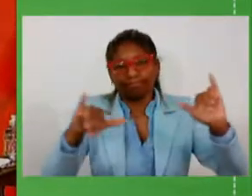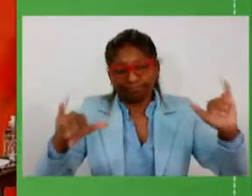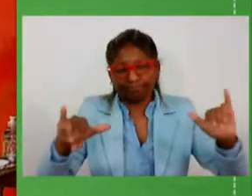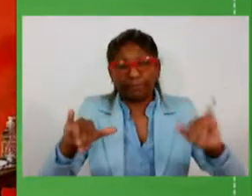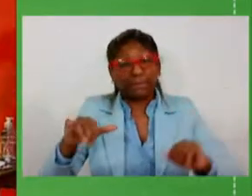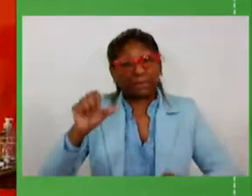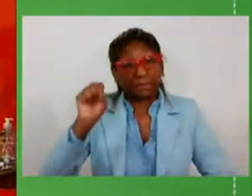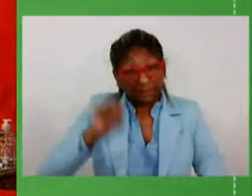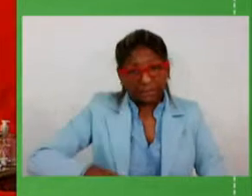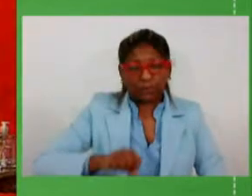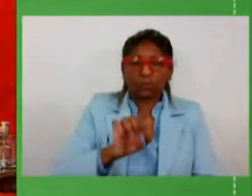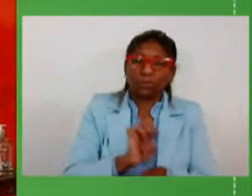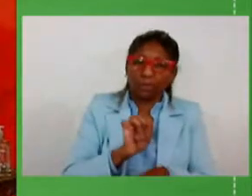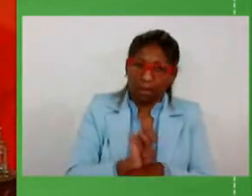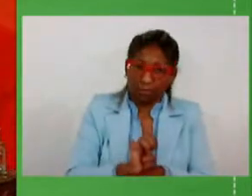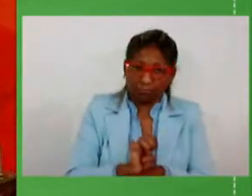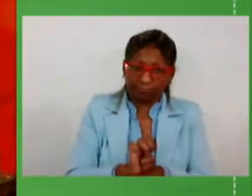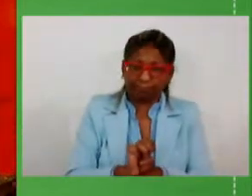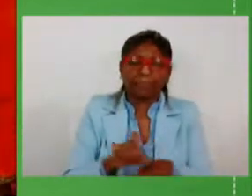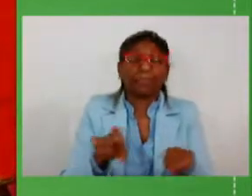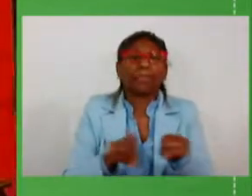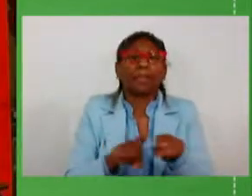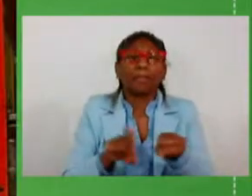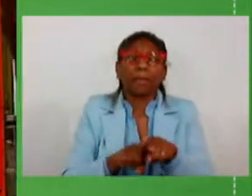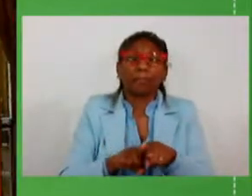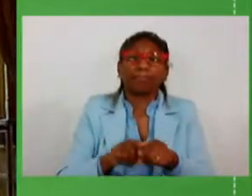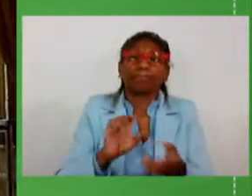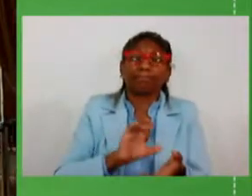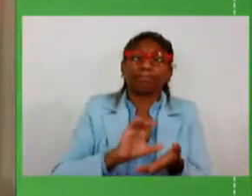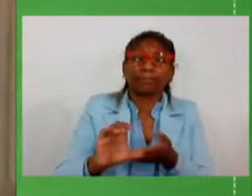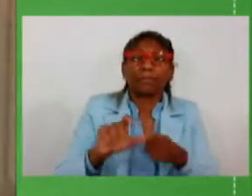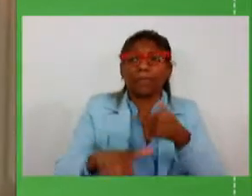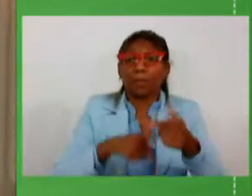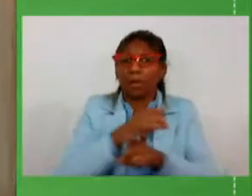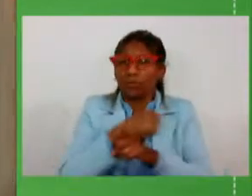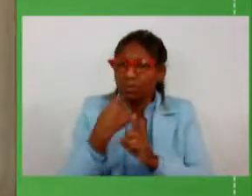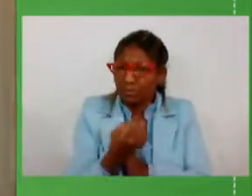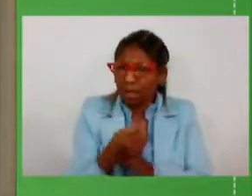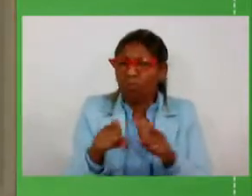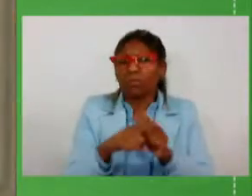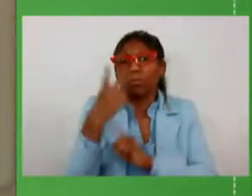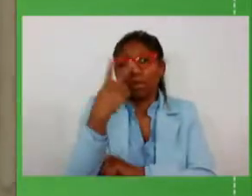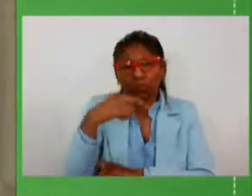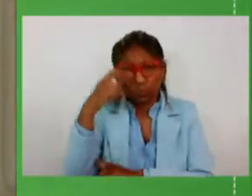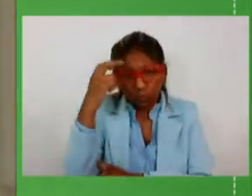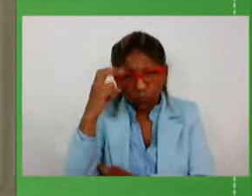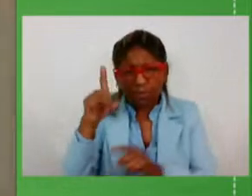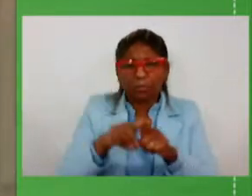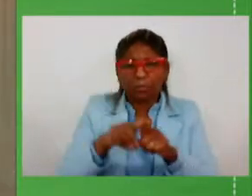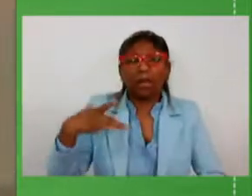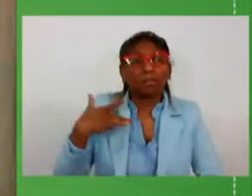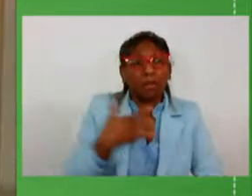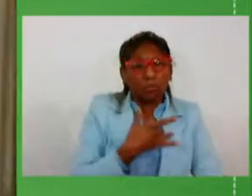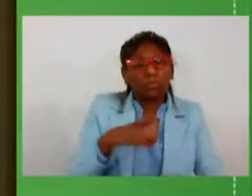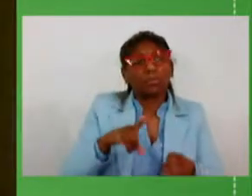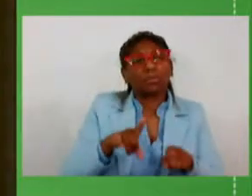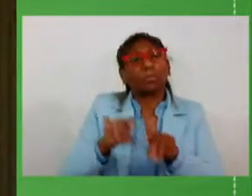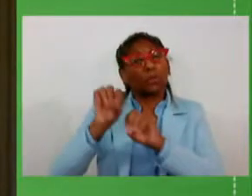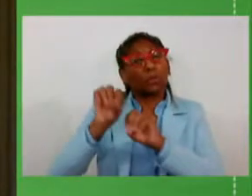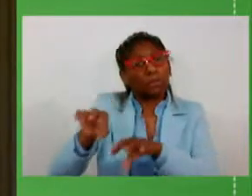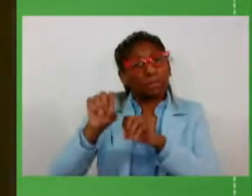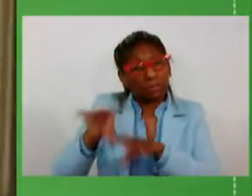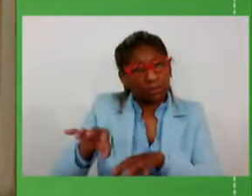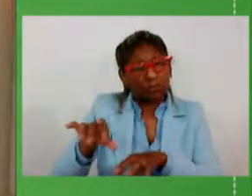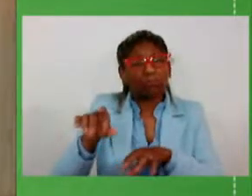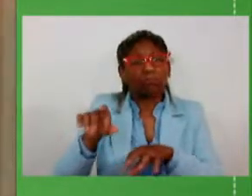estado como virão também os investimentos na ação social na cultura na saúde na educação nós estamos estruturando